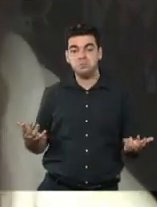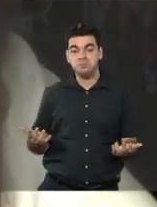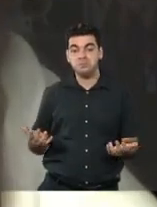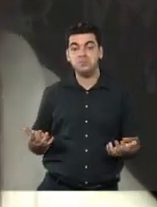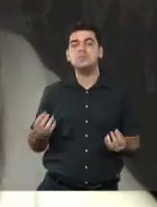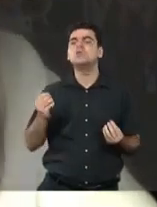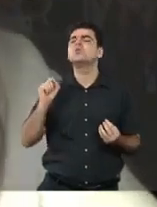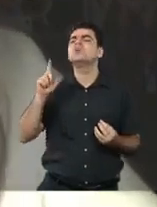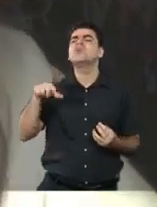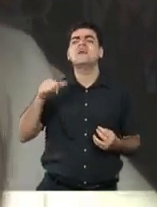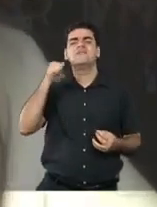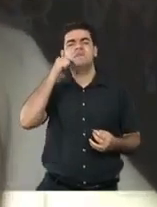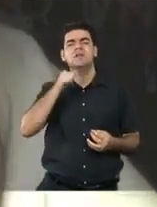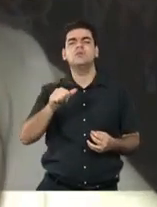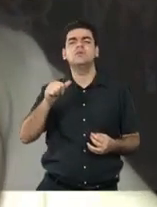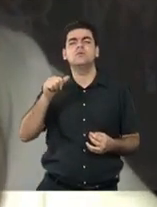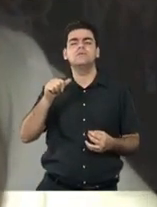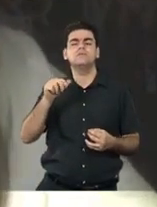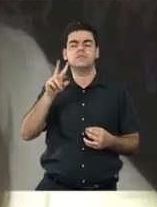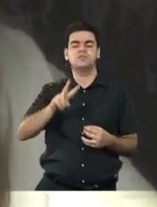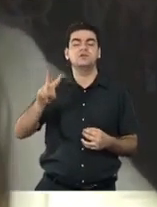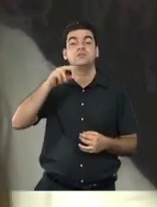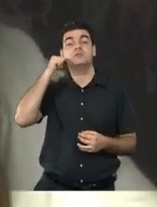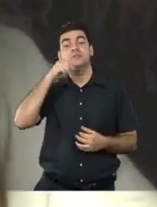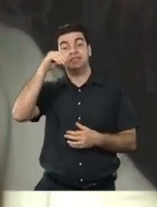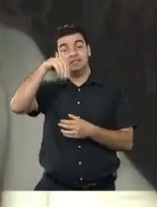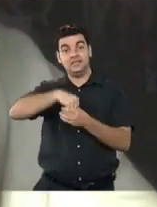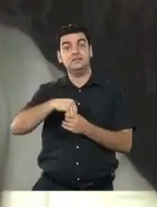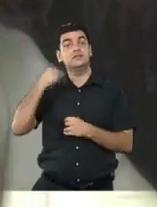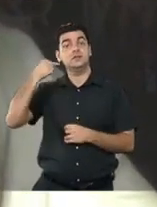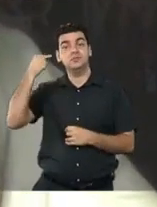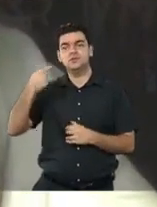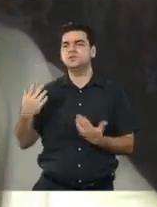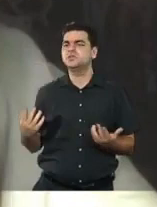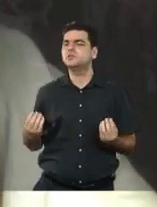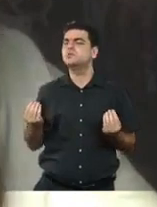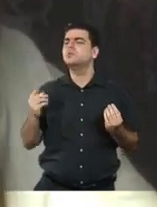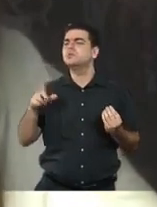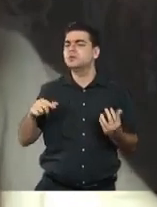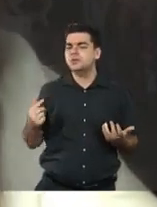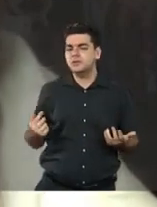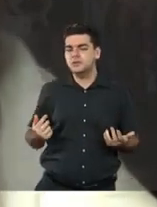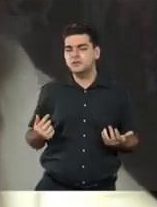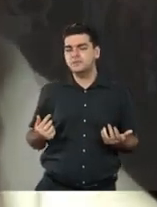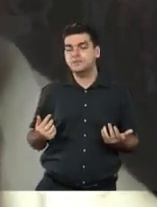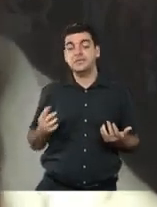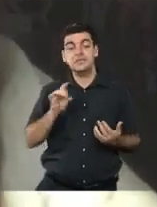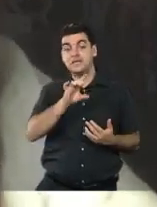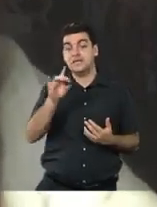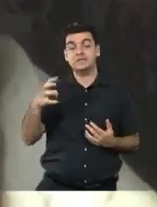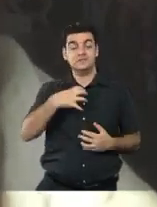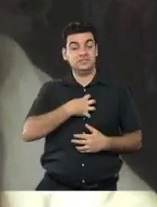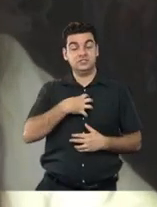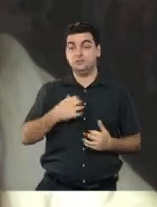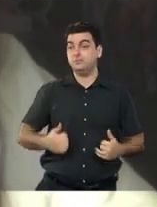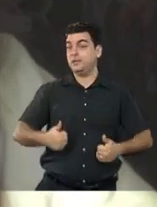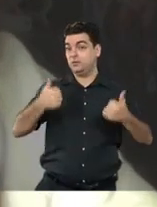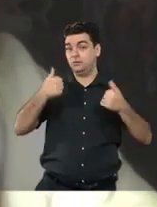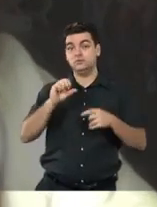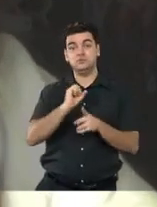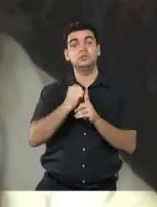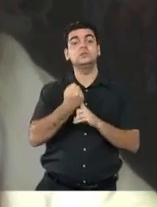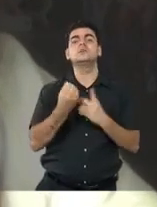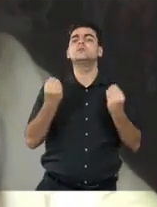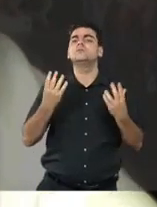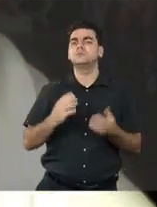valores femininos para a política, para que todo mundo possa jogar e todo mundo possa ganhar na nossa sociedade, Duda?